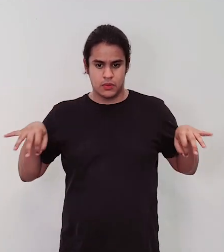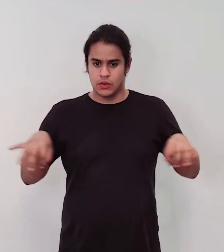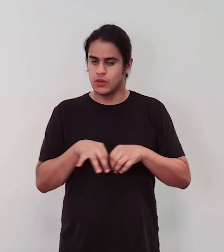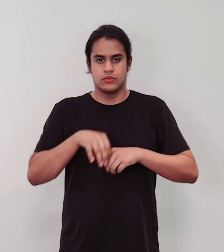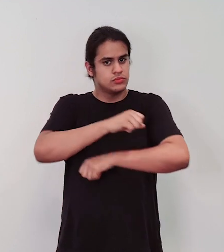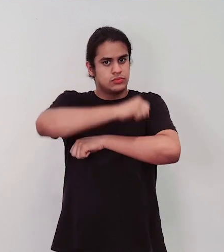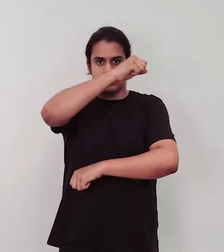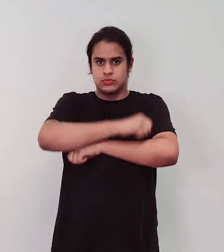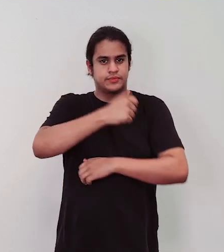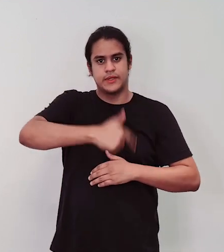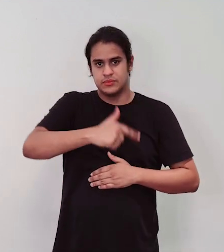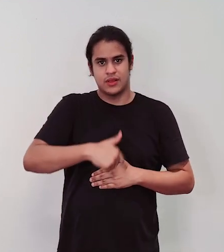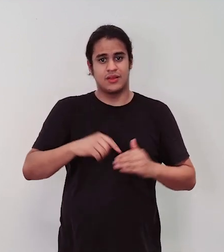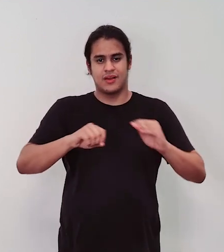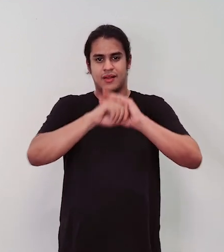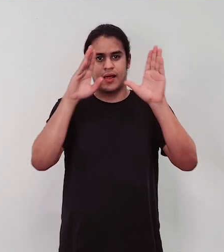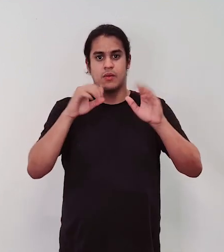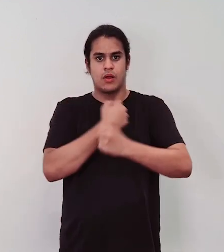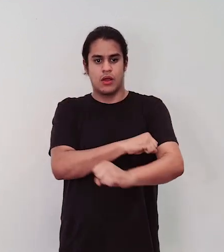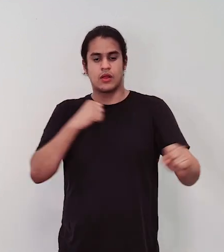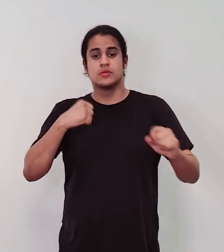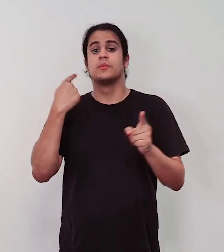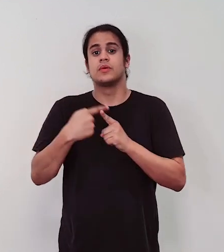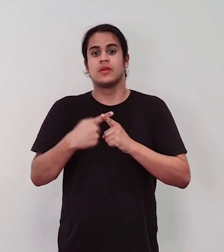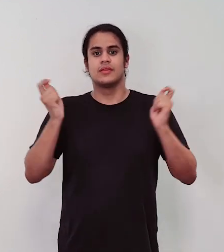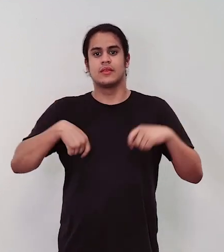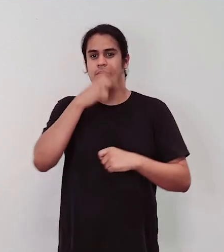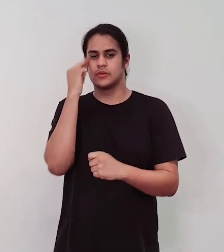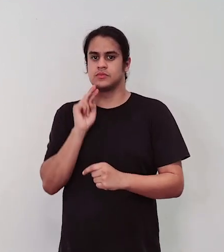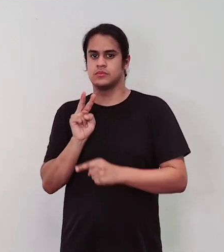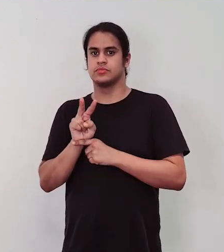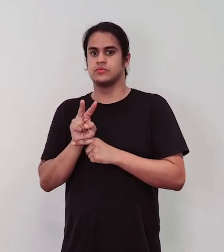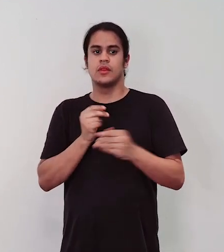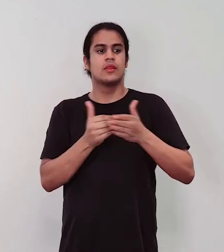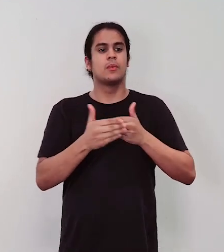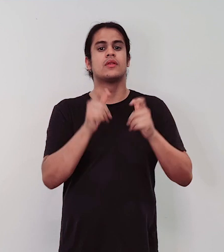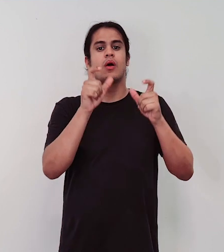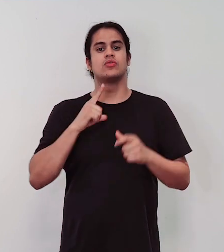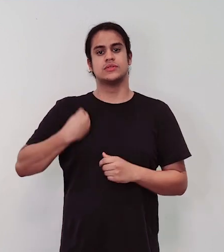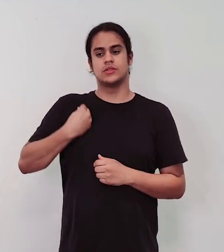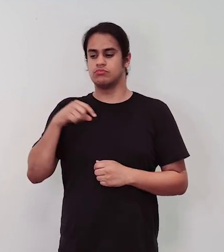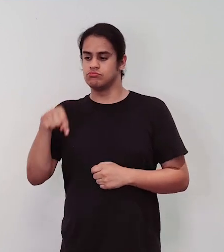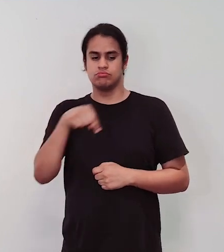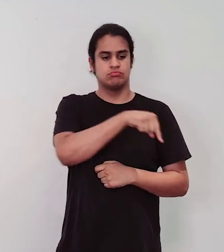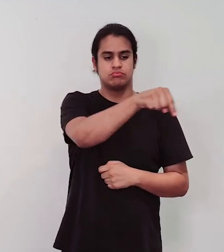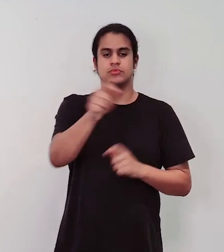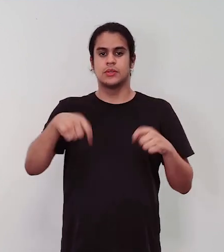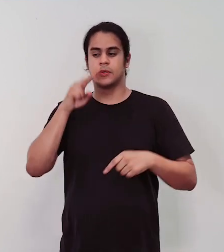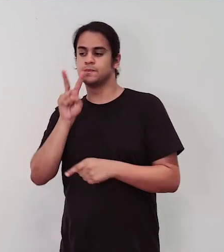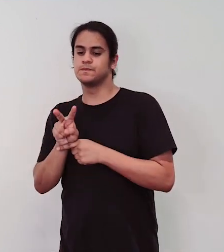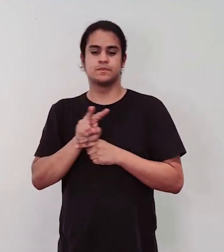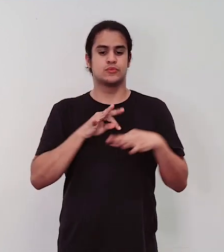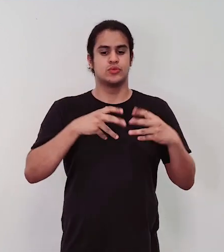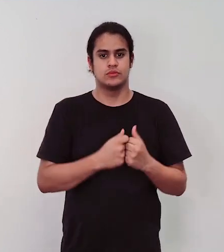possibilidade de controle e vigilância nesse espaço, assim, de qualquer... quase todo ponto dele você consegue ver o que está acontecendo. Além disso, tem aqui as